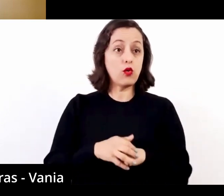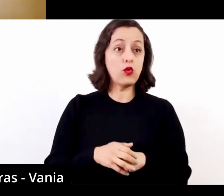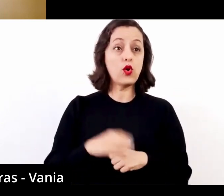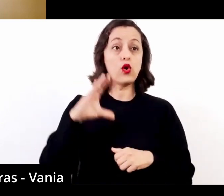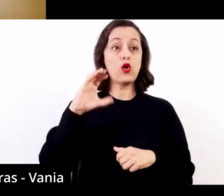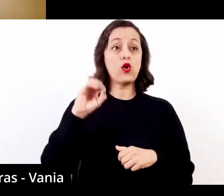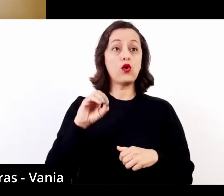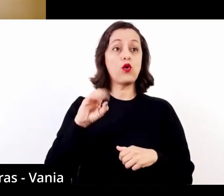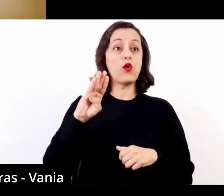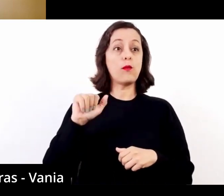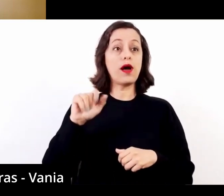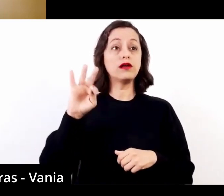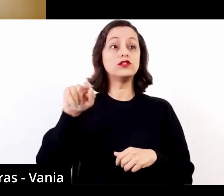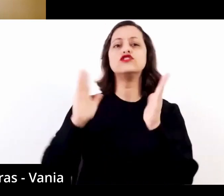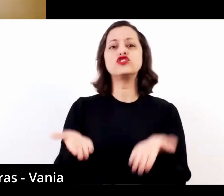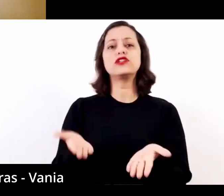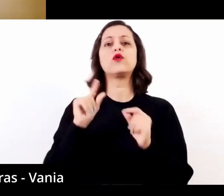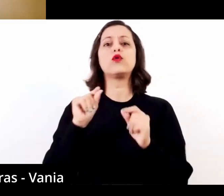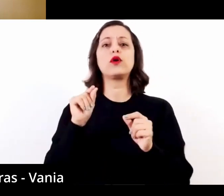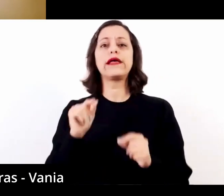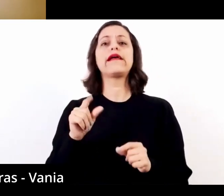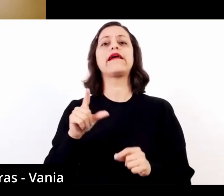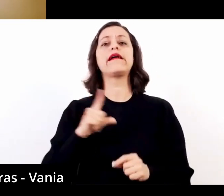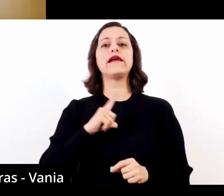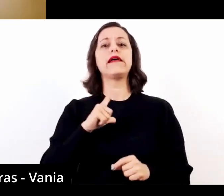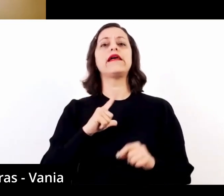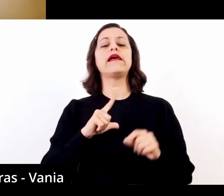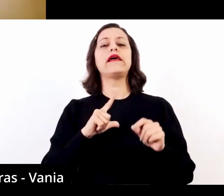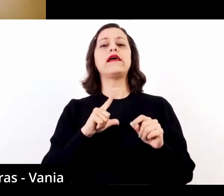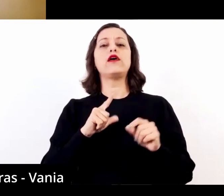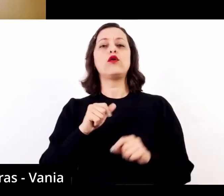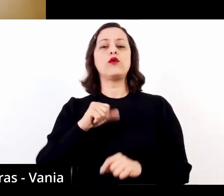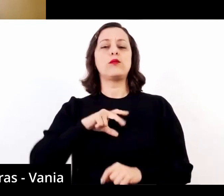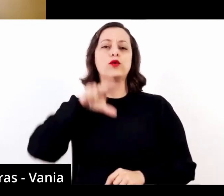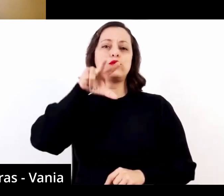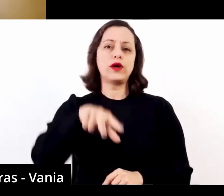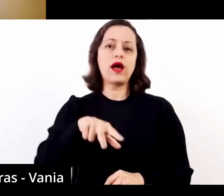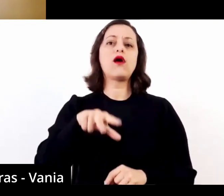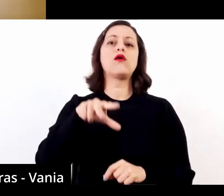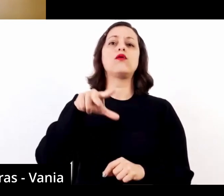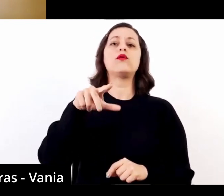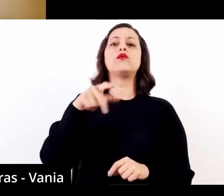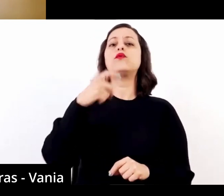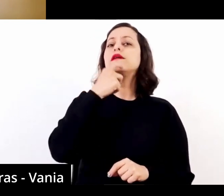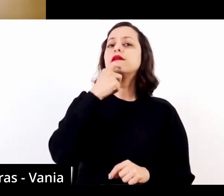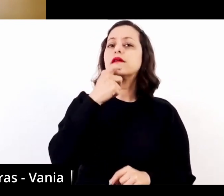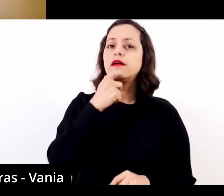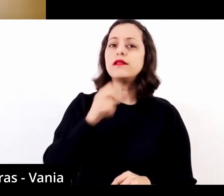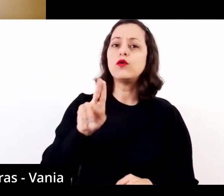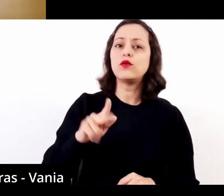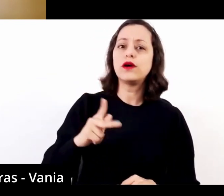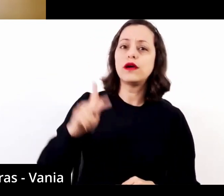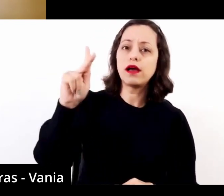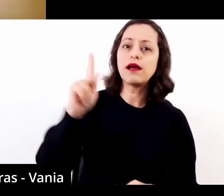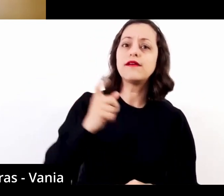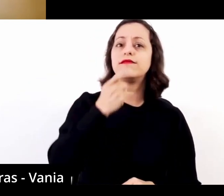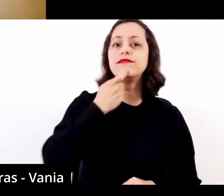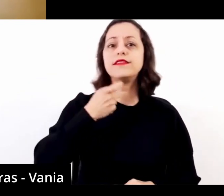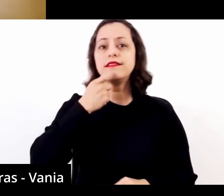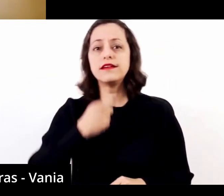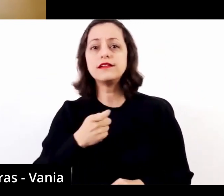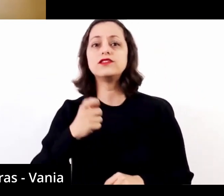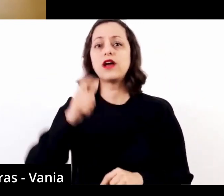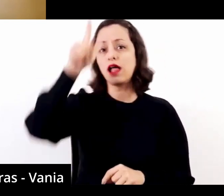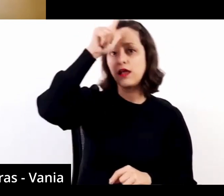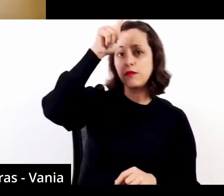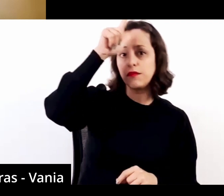Áustria, Portugal, Reino Unido, Japão, Estônia, Finlândia, Alemanha, Eslováquia e Hungria. No